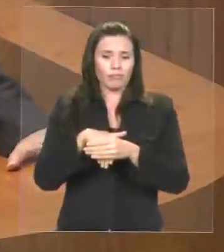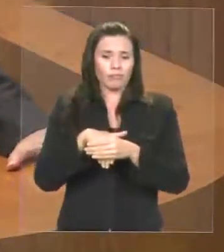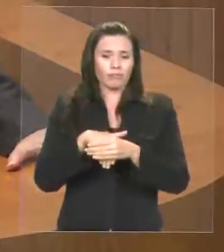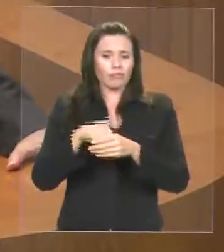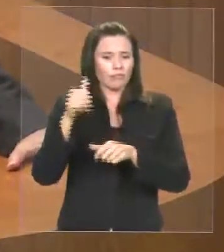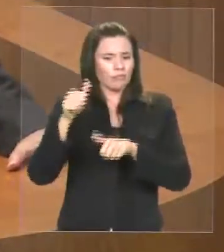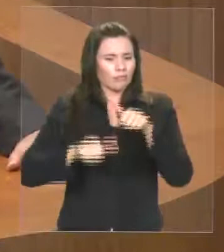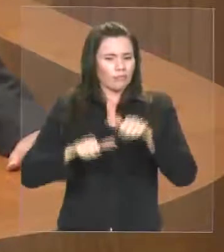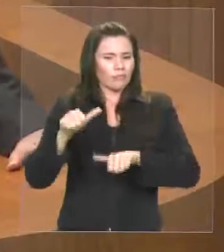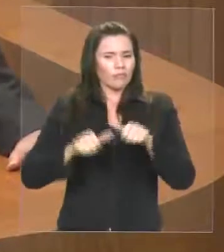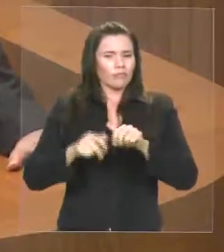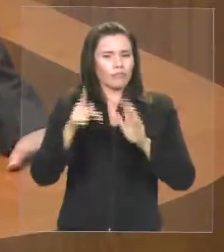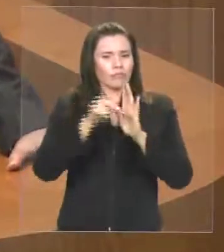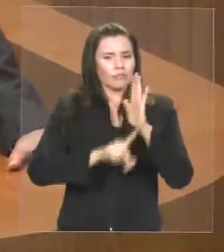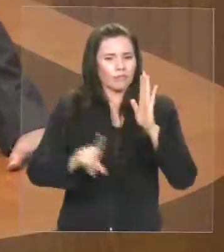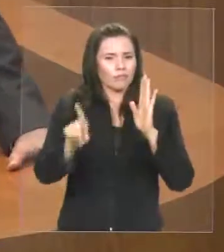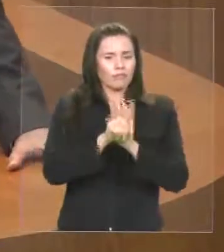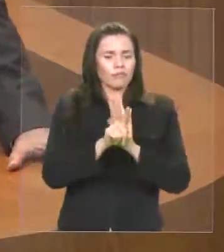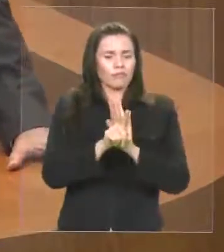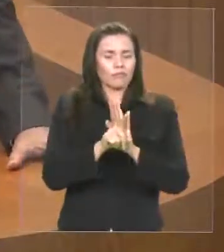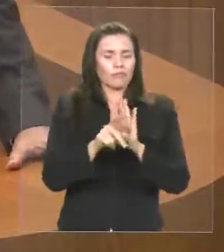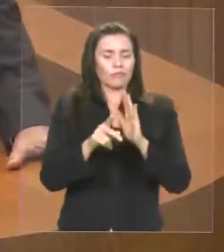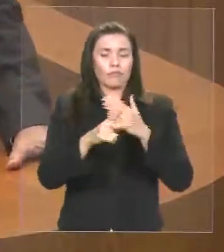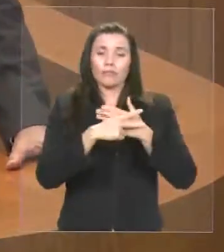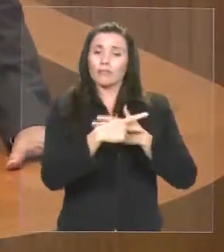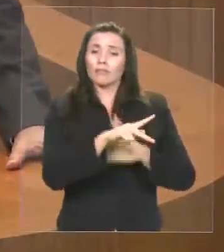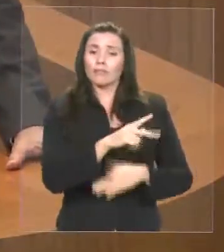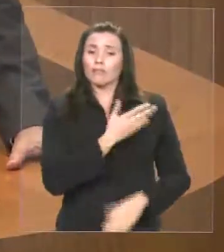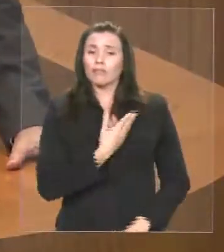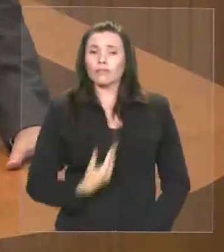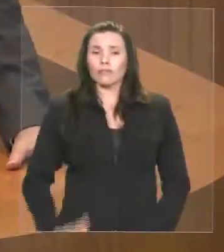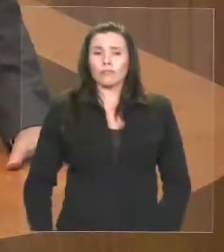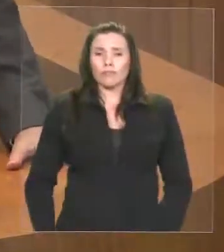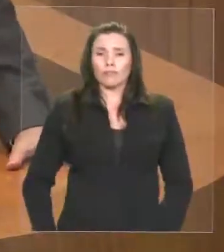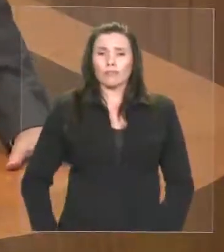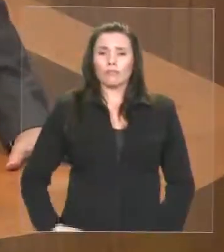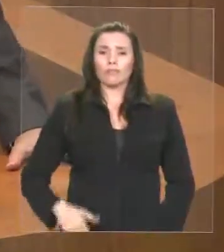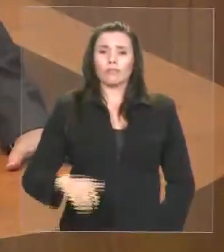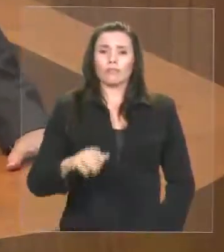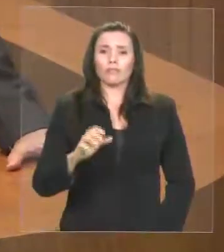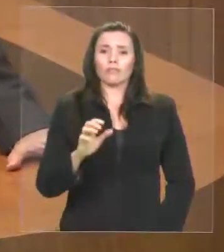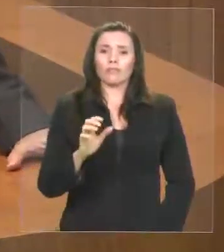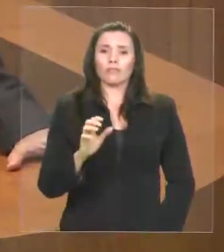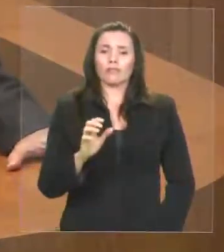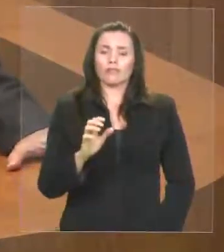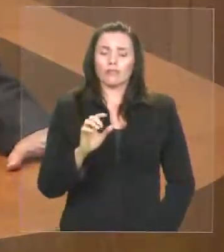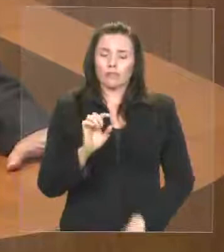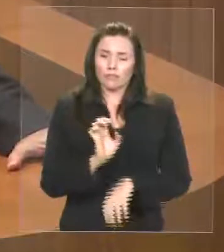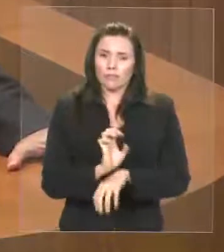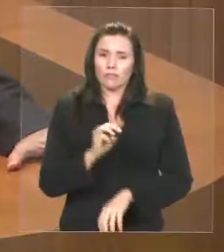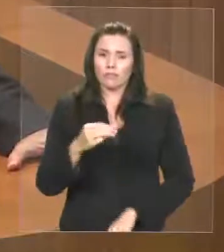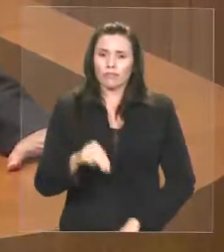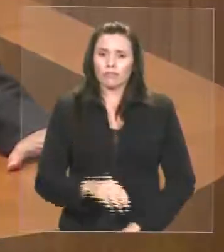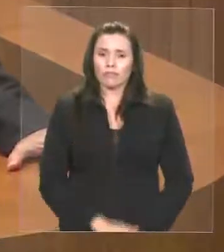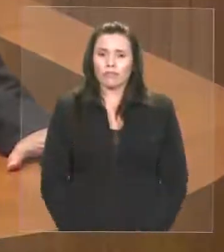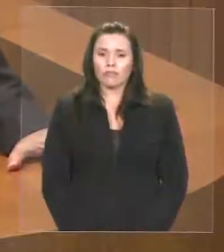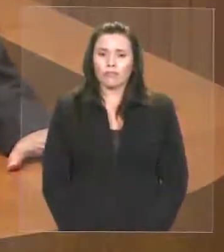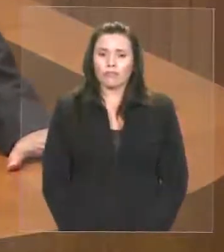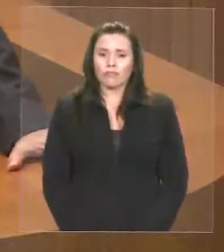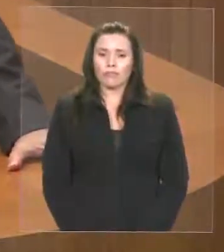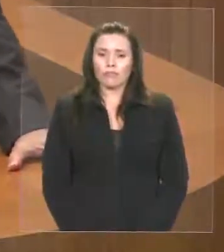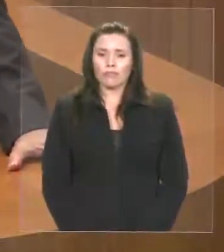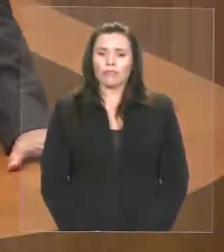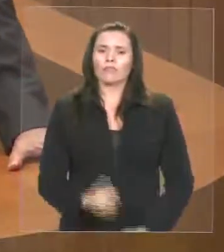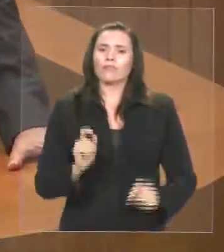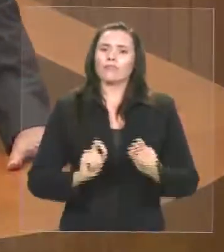um projeto do Governo do Estado que facilita a questão